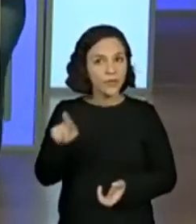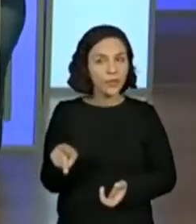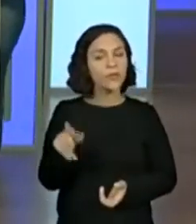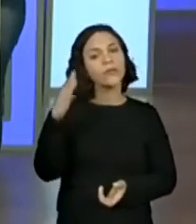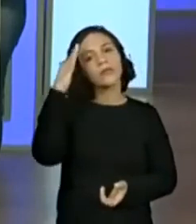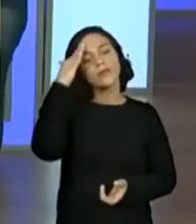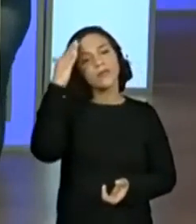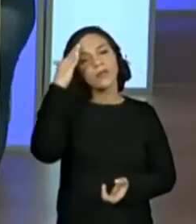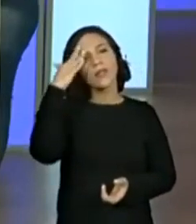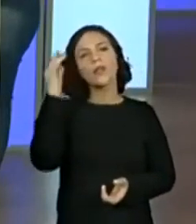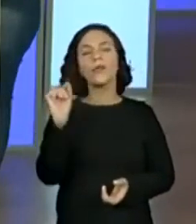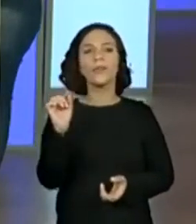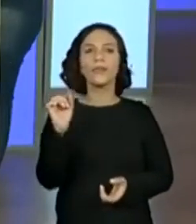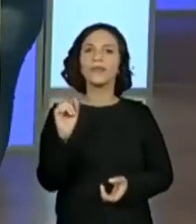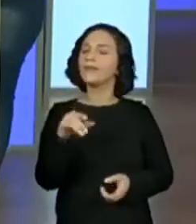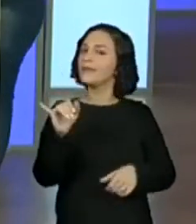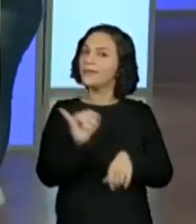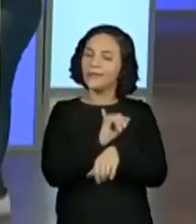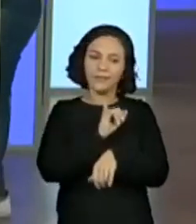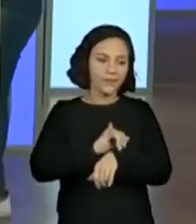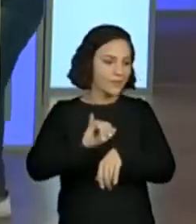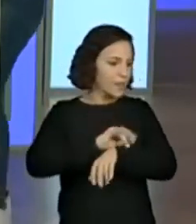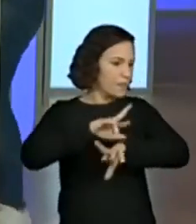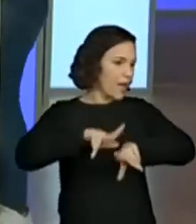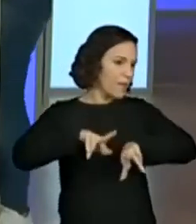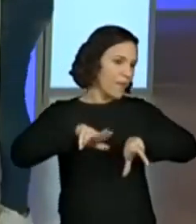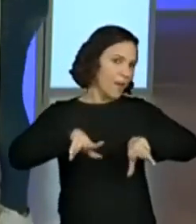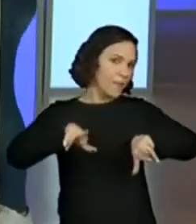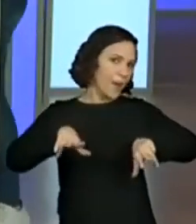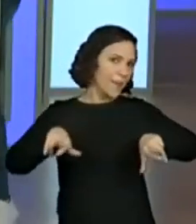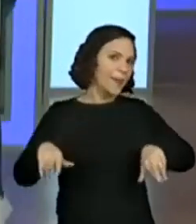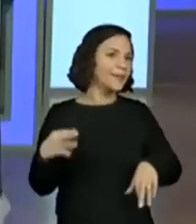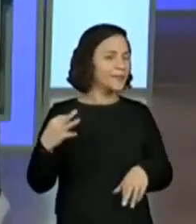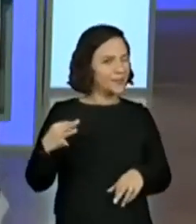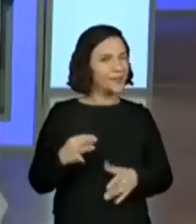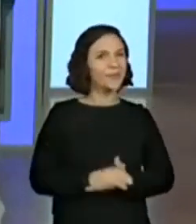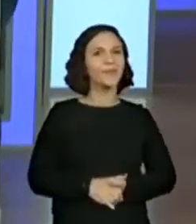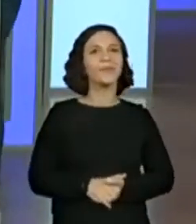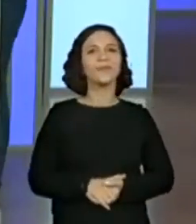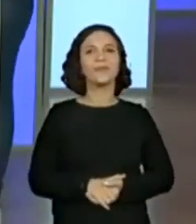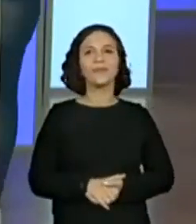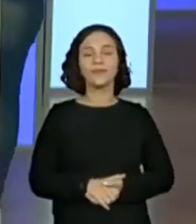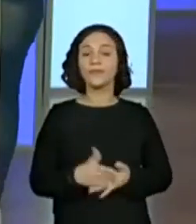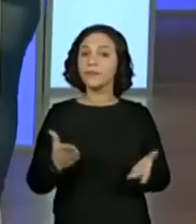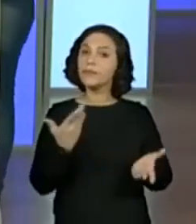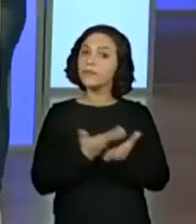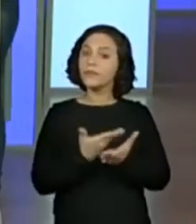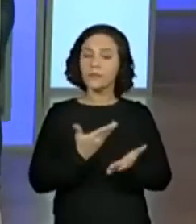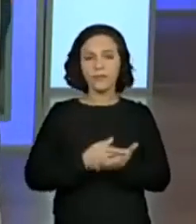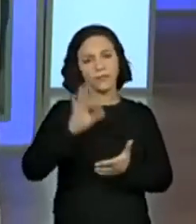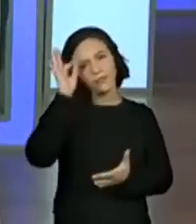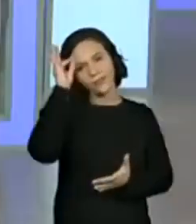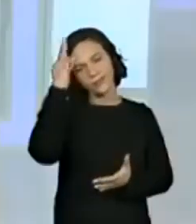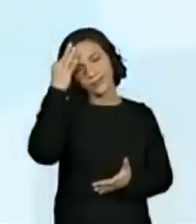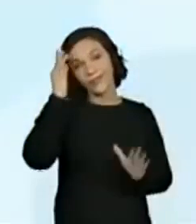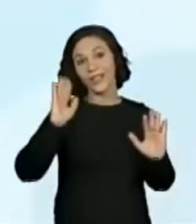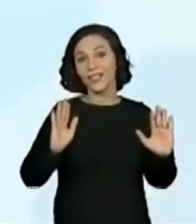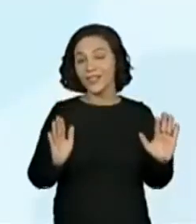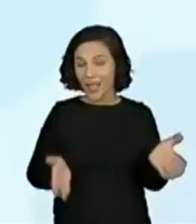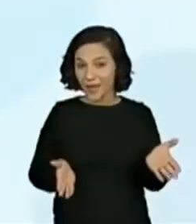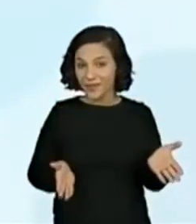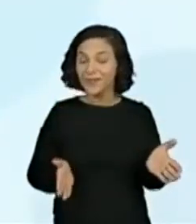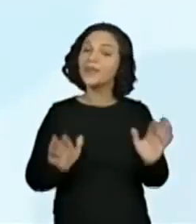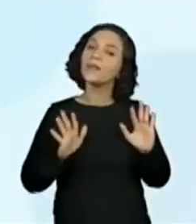sabem aí que a gente usa tudo que a gente tem. Não é? Você passa, por favor. A aula passou muito rápido, A aula voou,